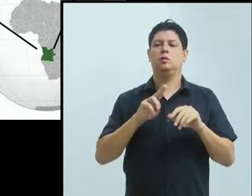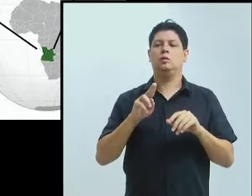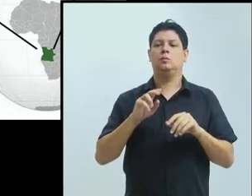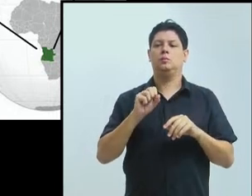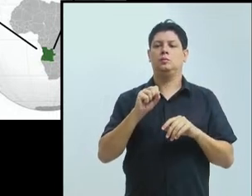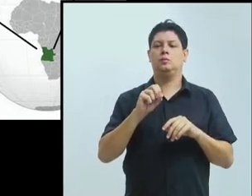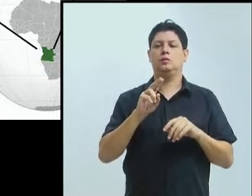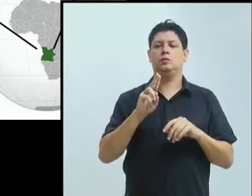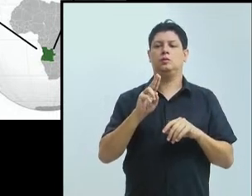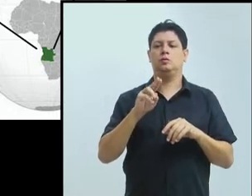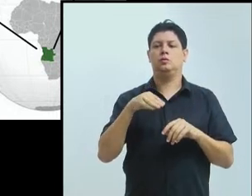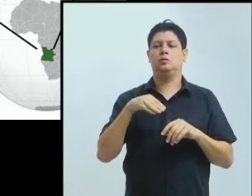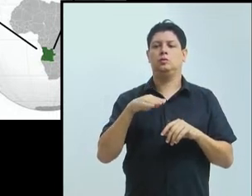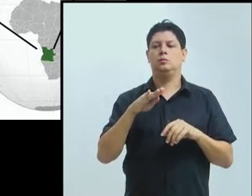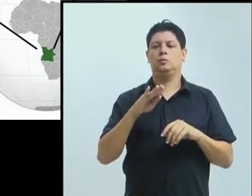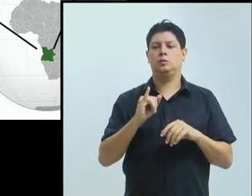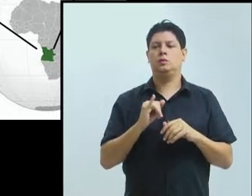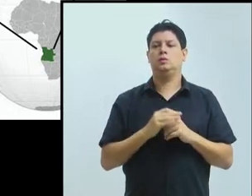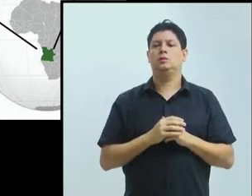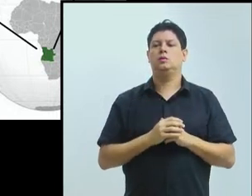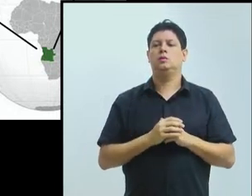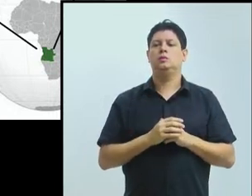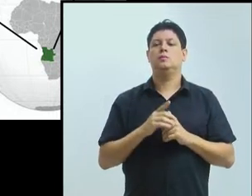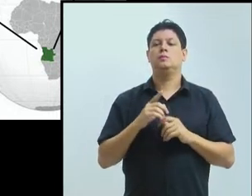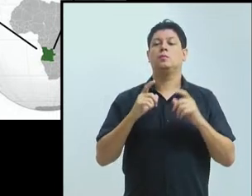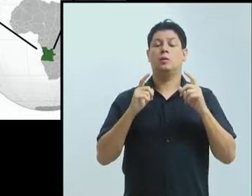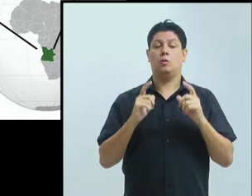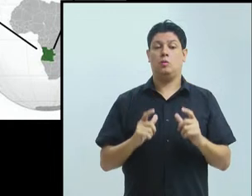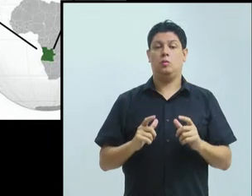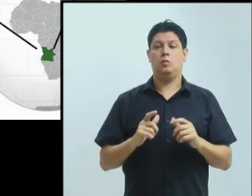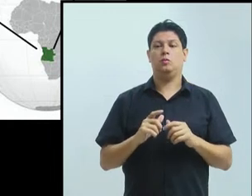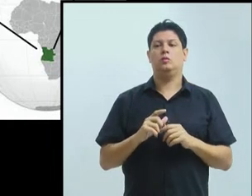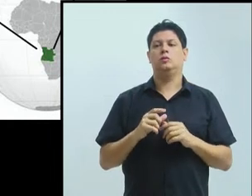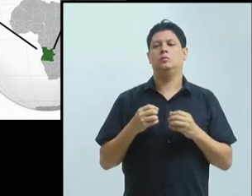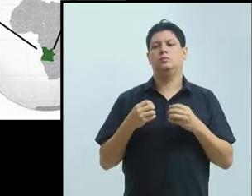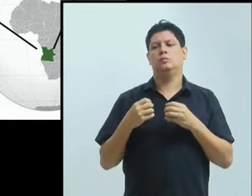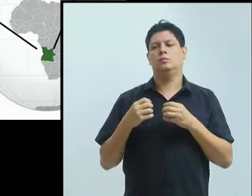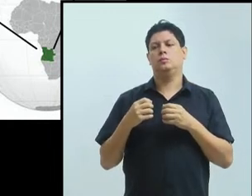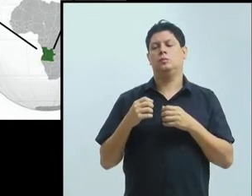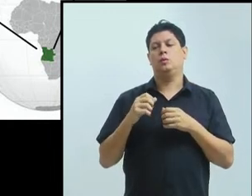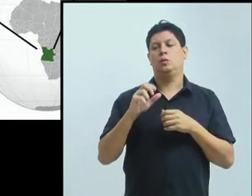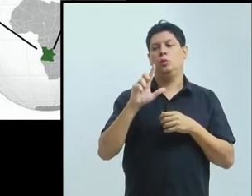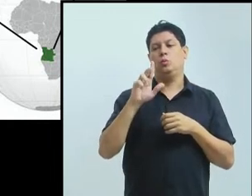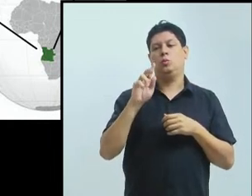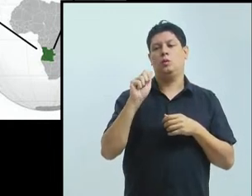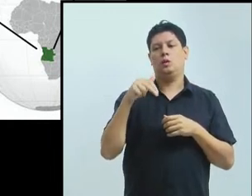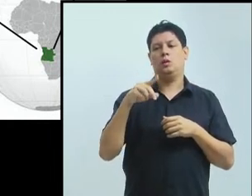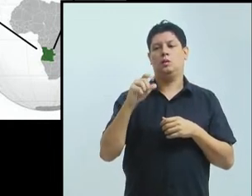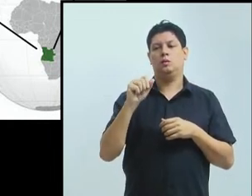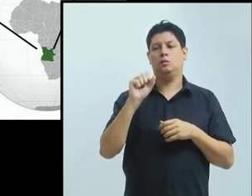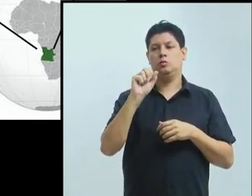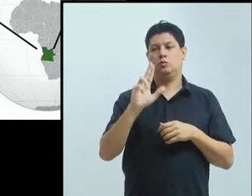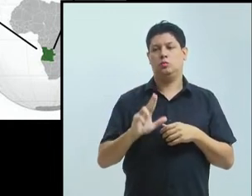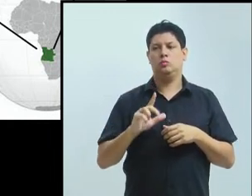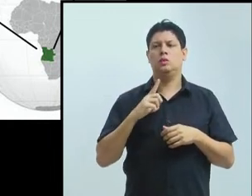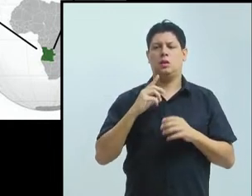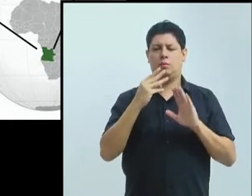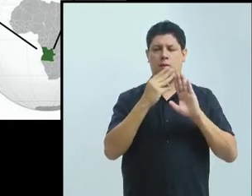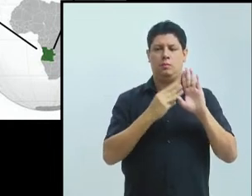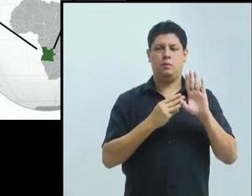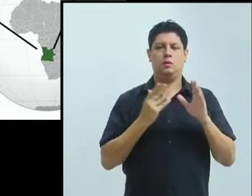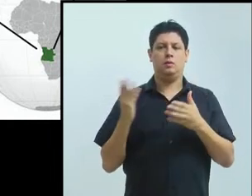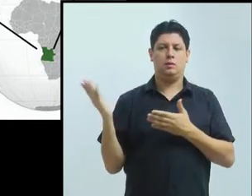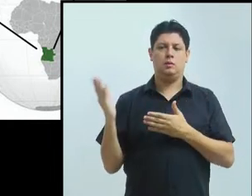Fica ali colado em Luanda, ao sul de Luanda. É uma cidade que tem cerca de 300 mil habitantes. Eu sempre